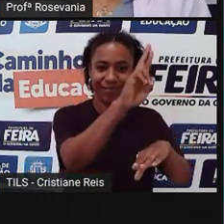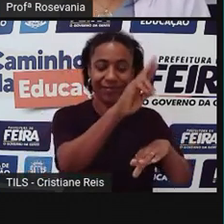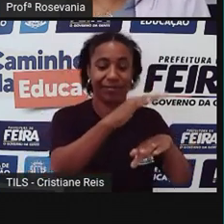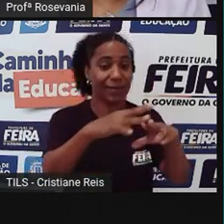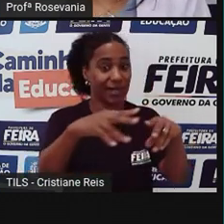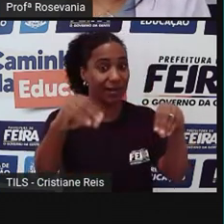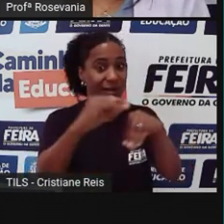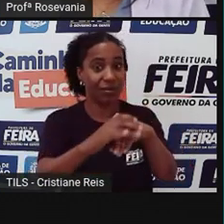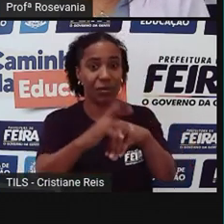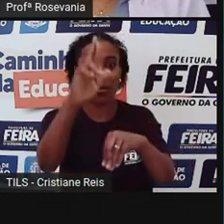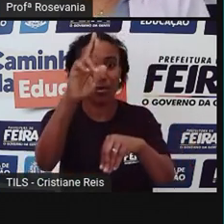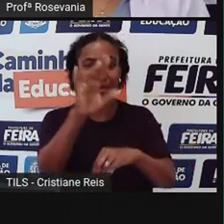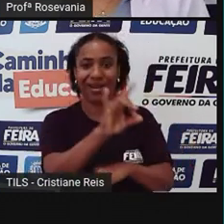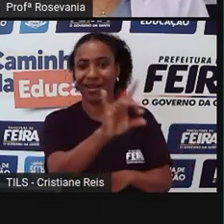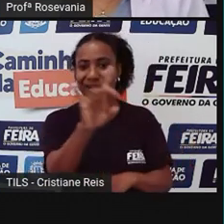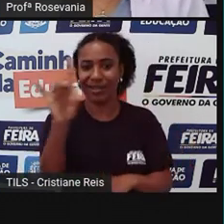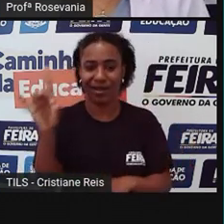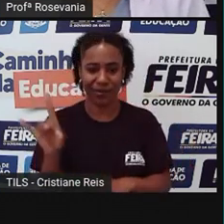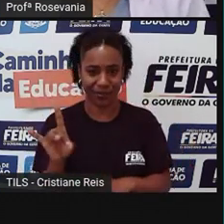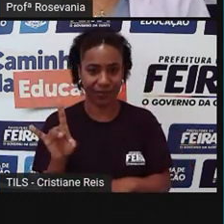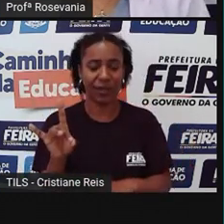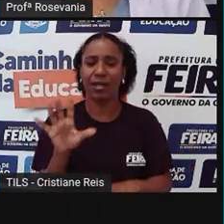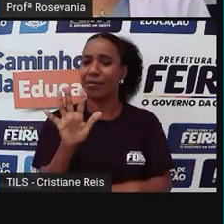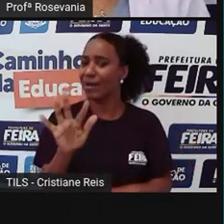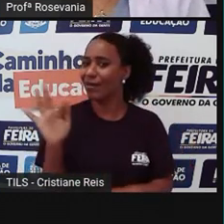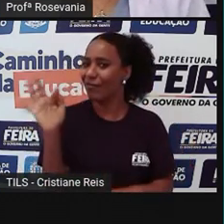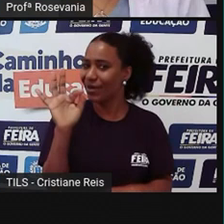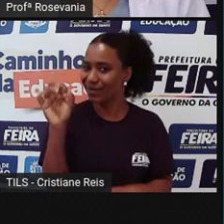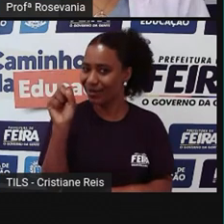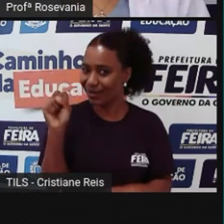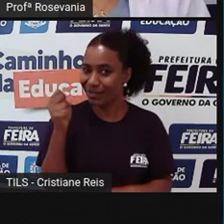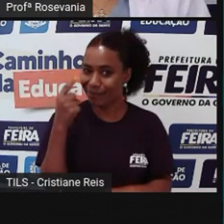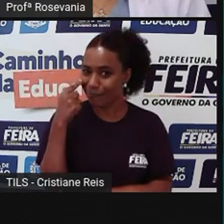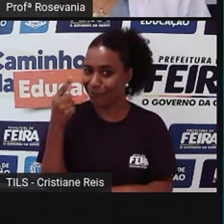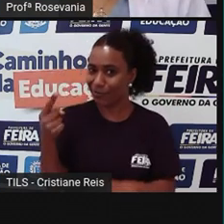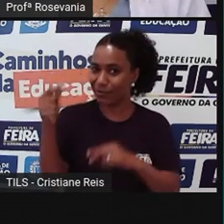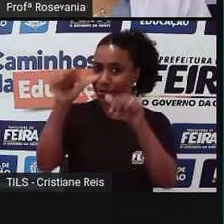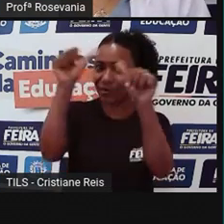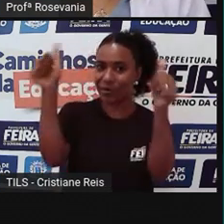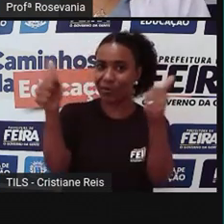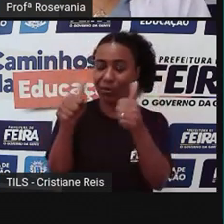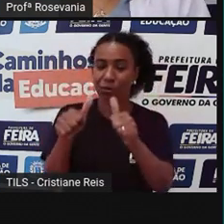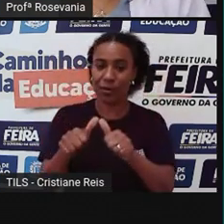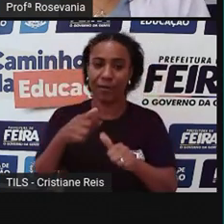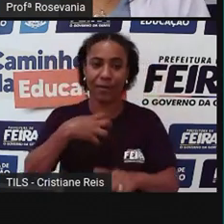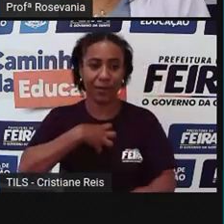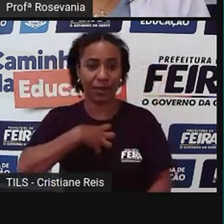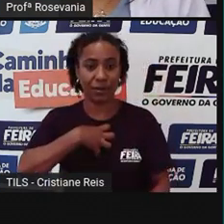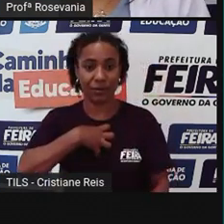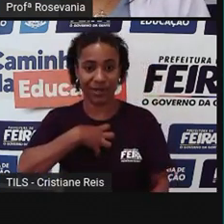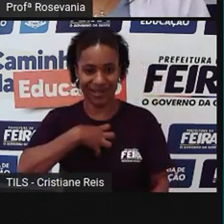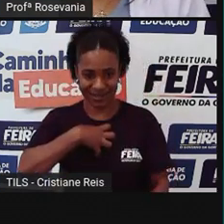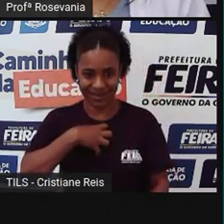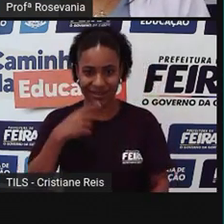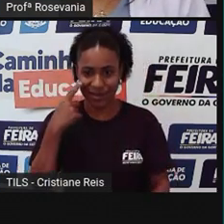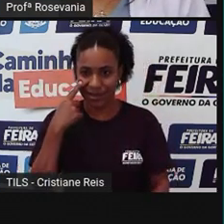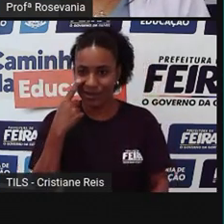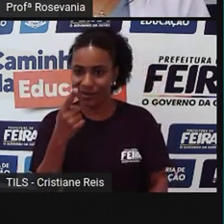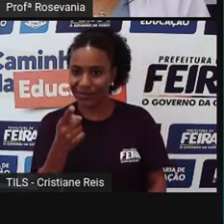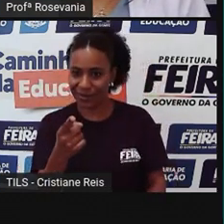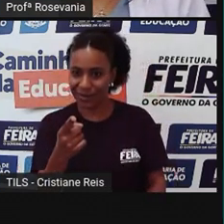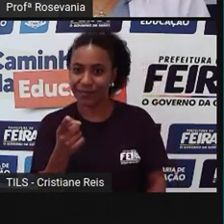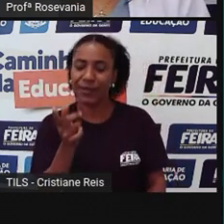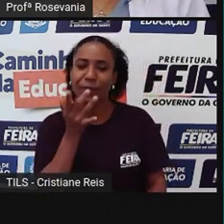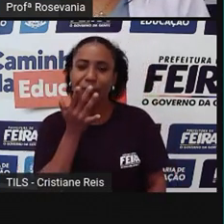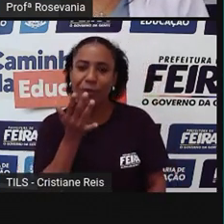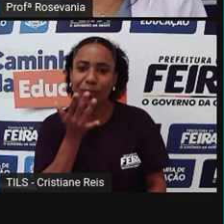Para a formação de Feira de Santana, aqui tem o mapa, né, da Bahia, e ele divide aqui, esse pedaço aqui que está pintado